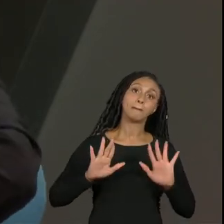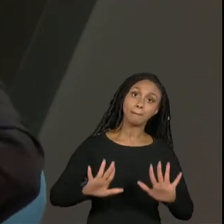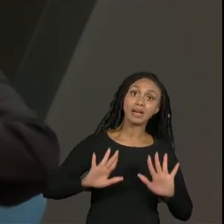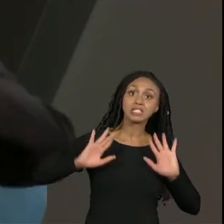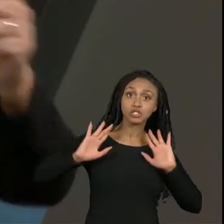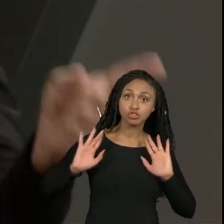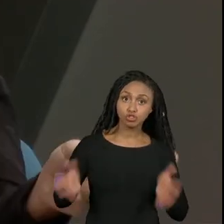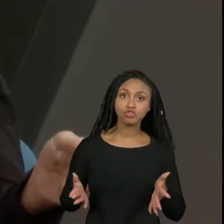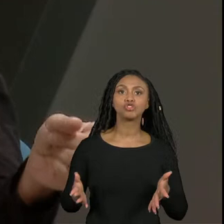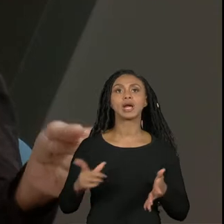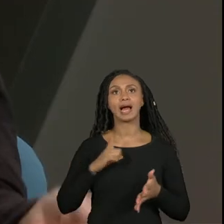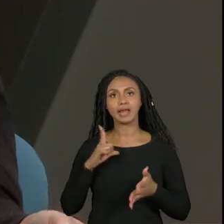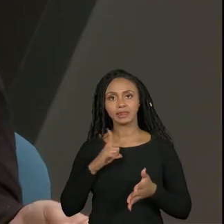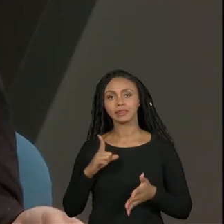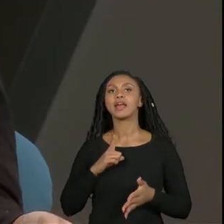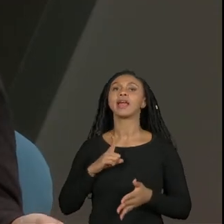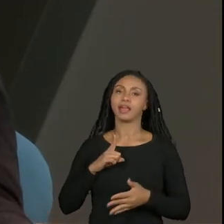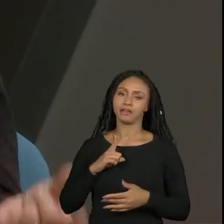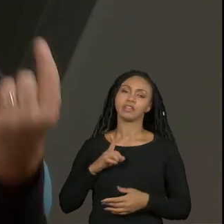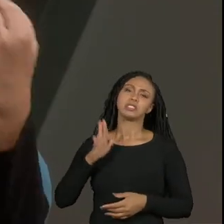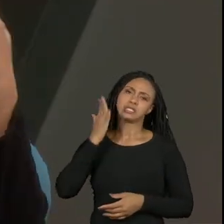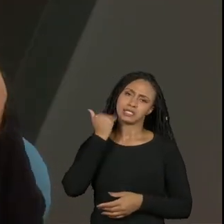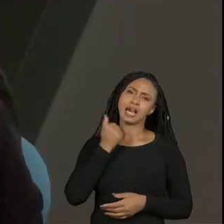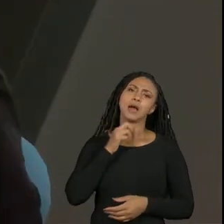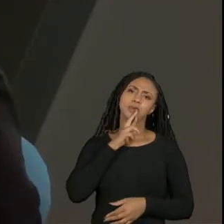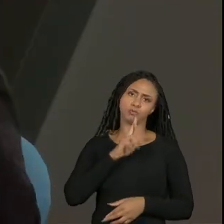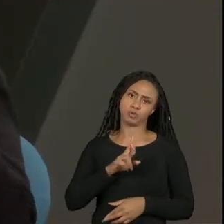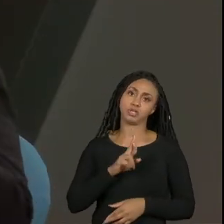já passou por uma capacitação com o professor Roberto